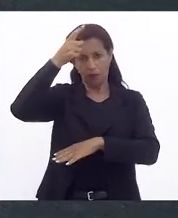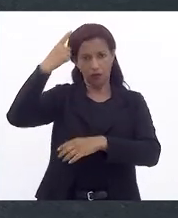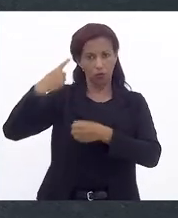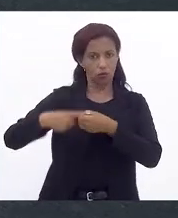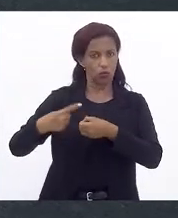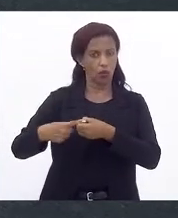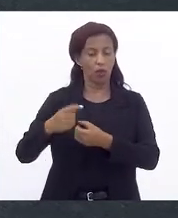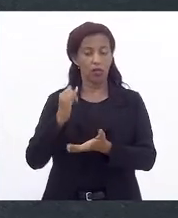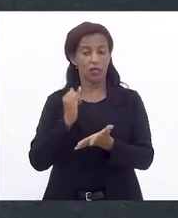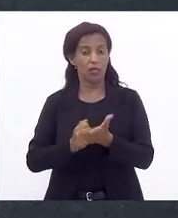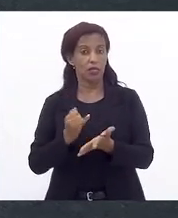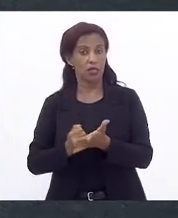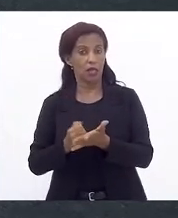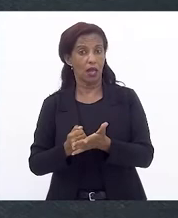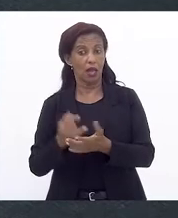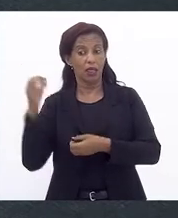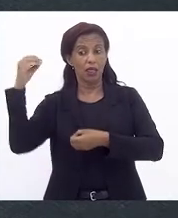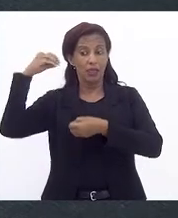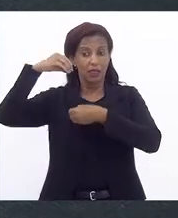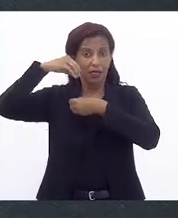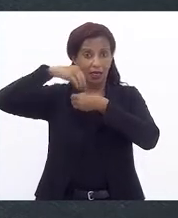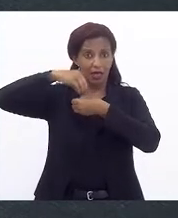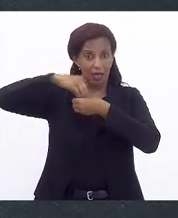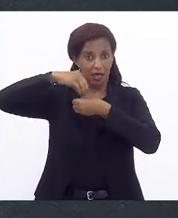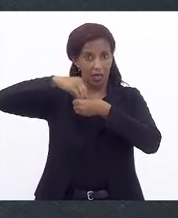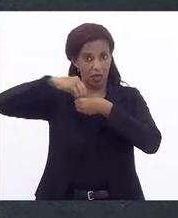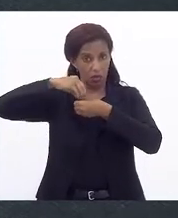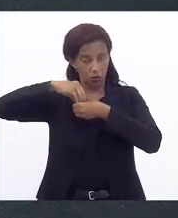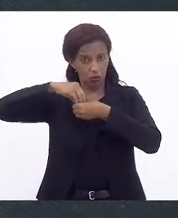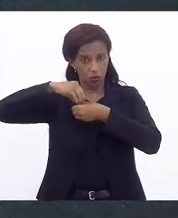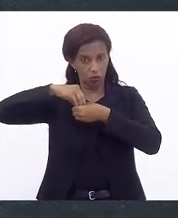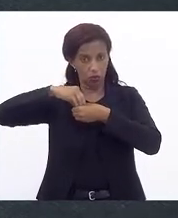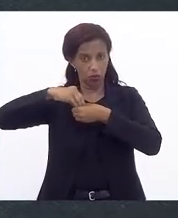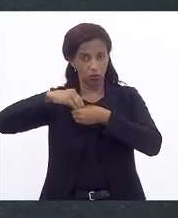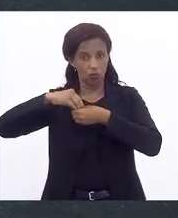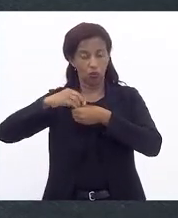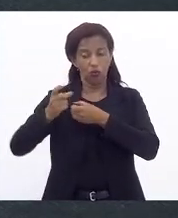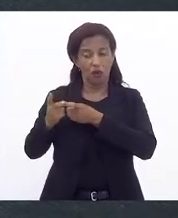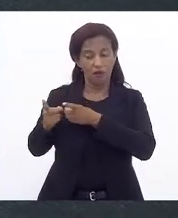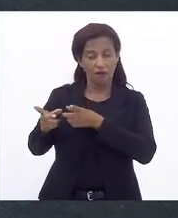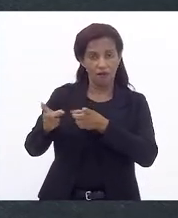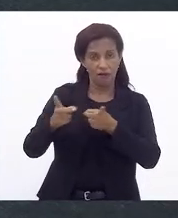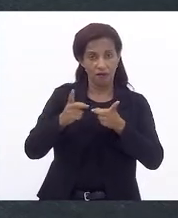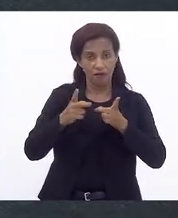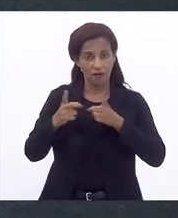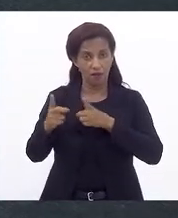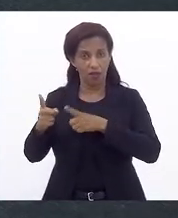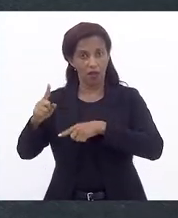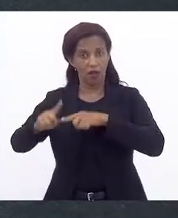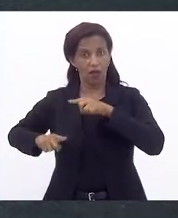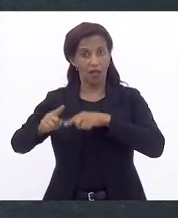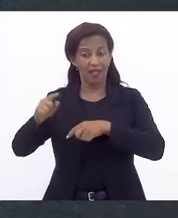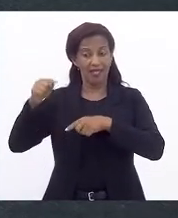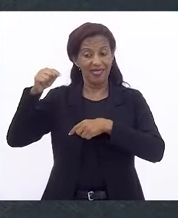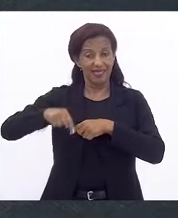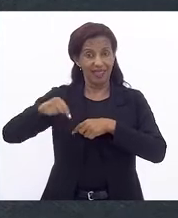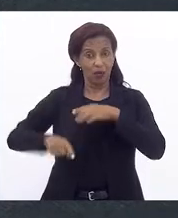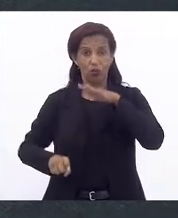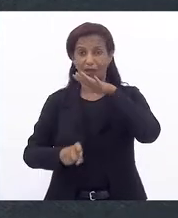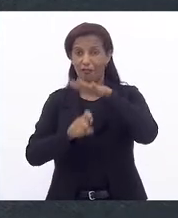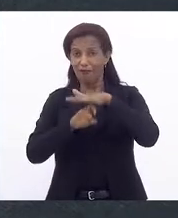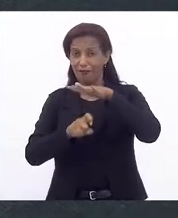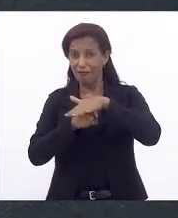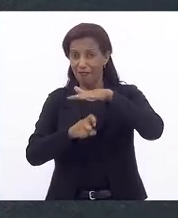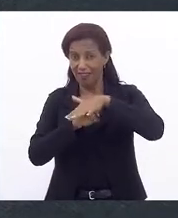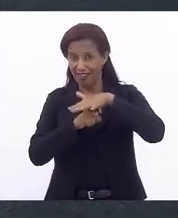e ICMS nas operações de comercialização de mercadoria no âmbito da Feira da